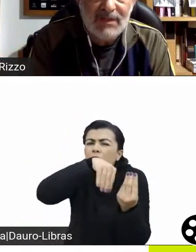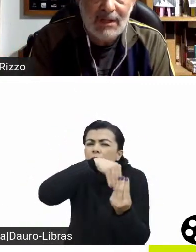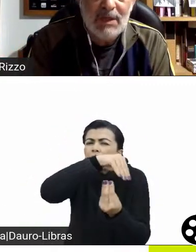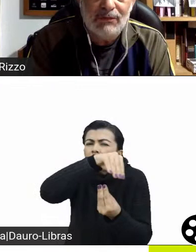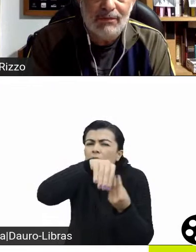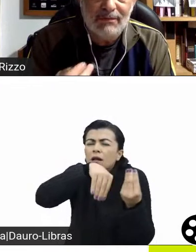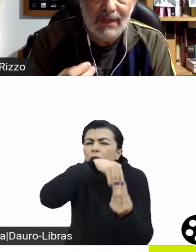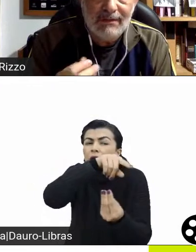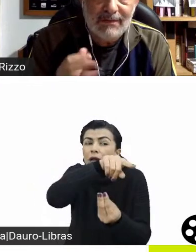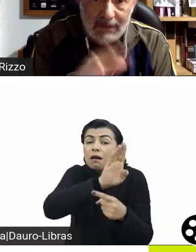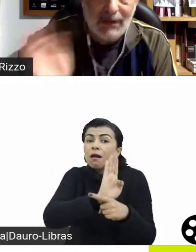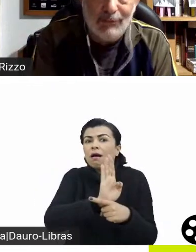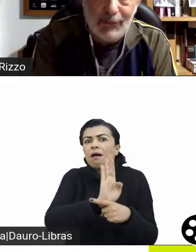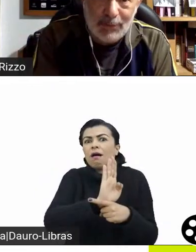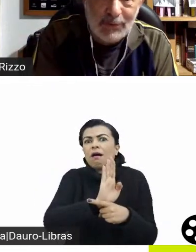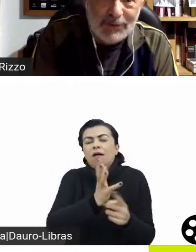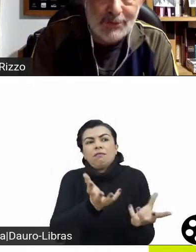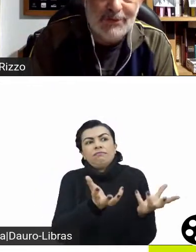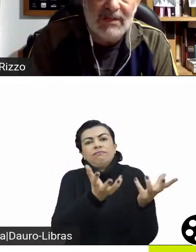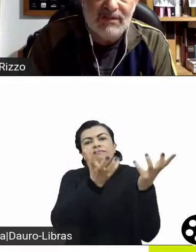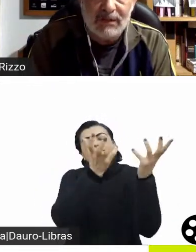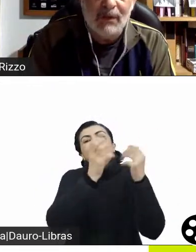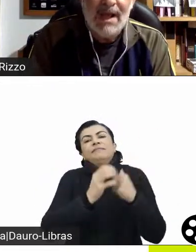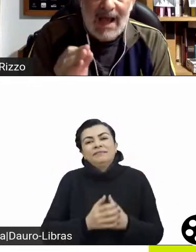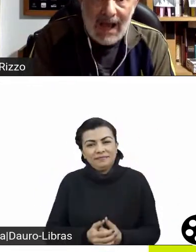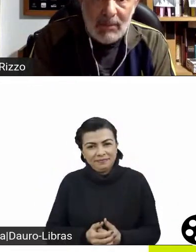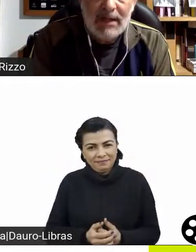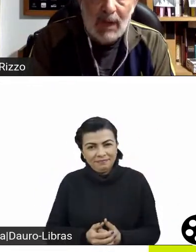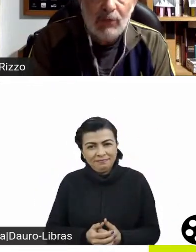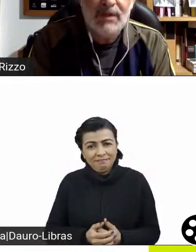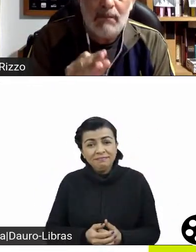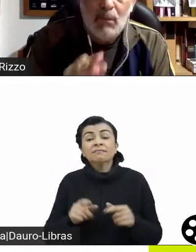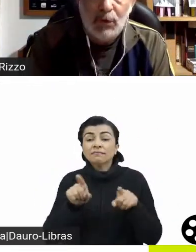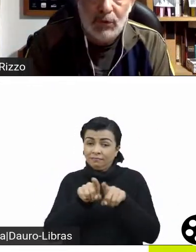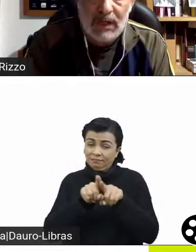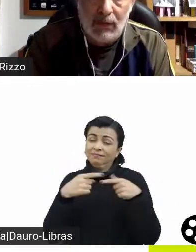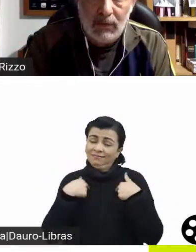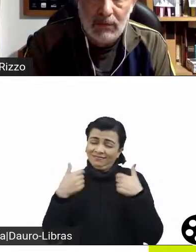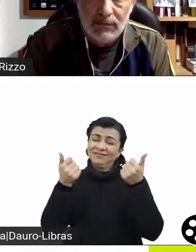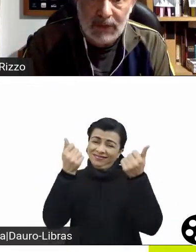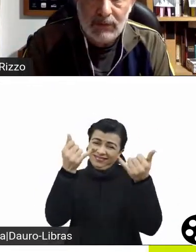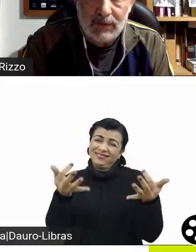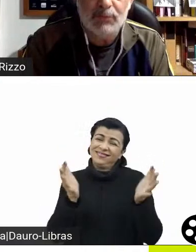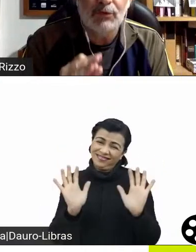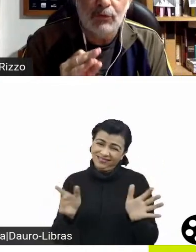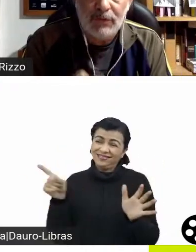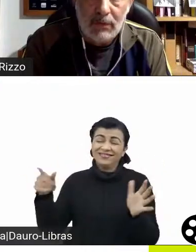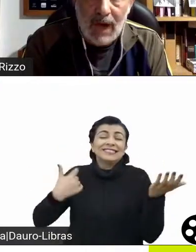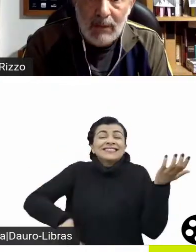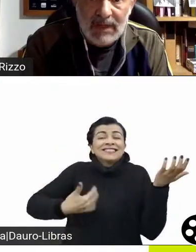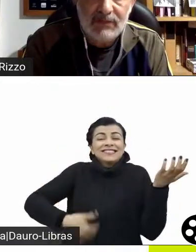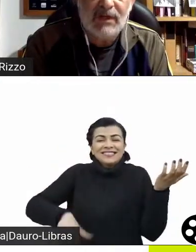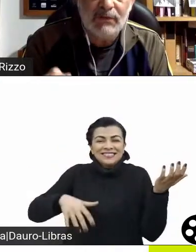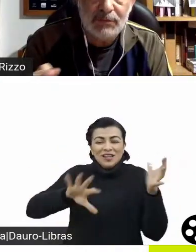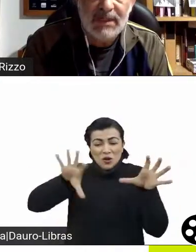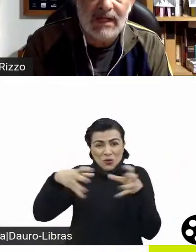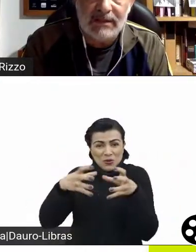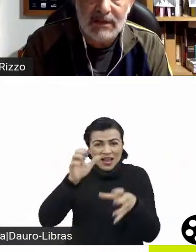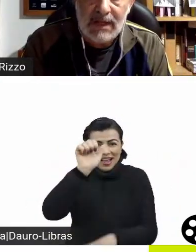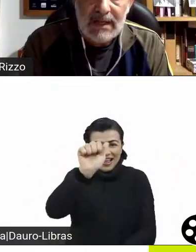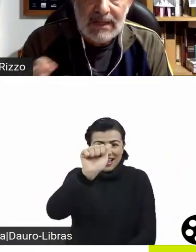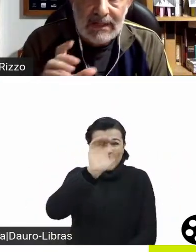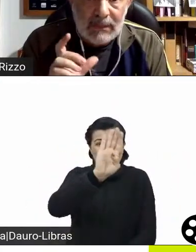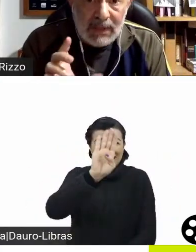com esse elemento. E aí eu volto para o início do que eu estava dizendo. A aba era uma coisa muito legal, certo? As pessoas ouviam a aba e elas ficavam